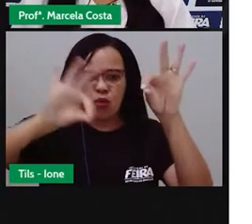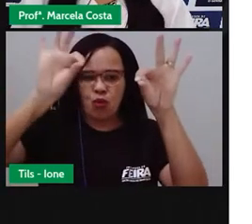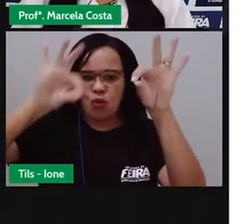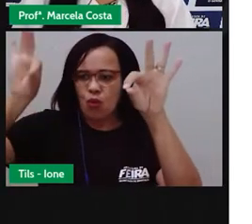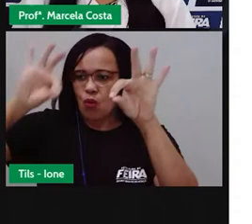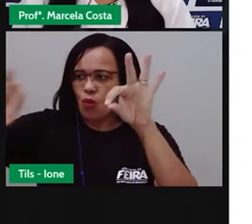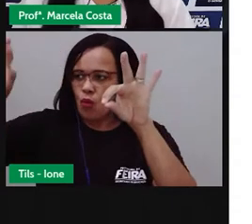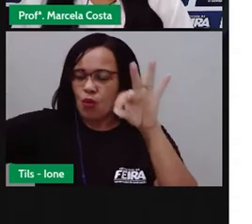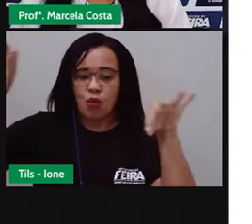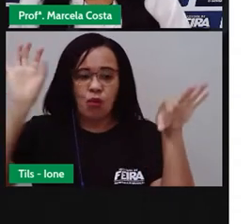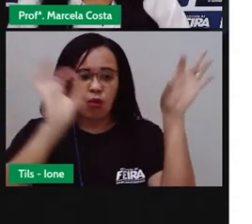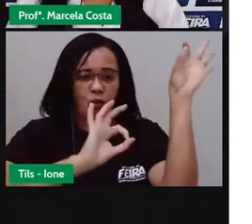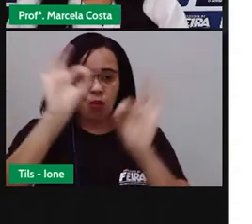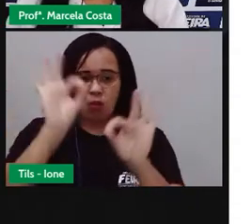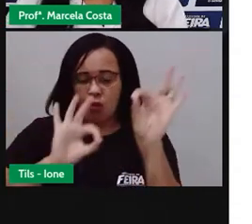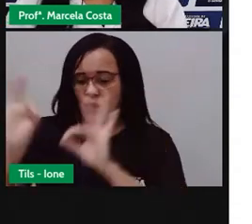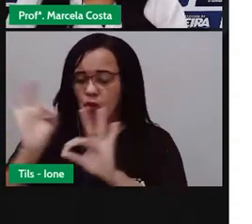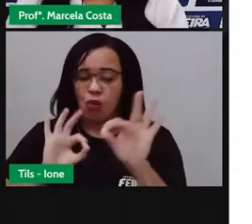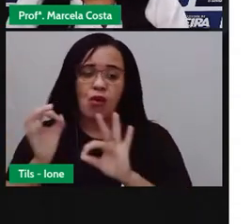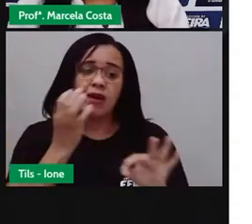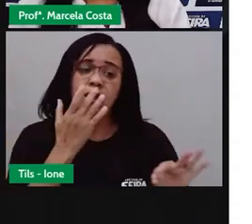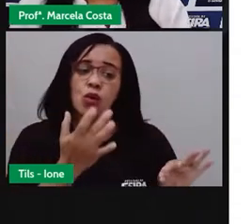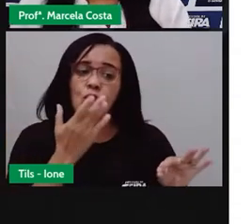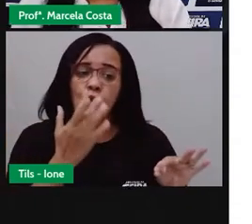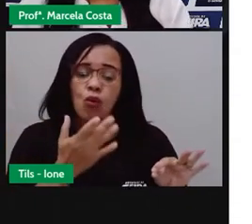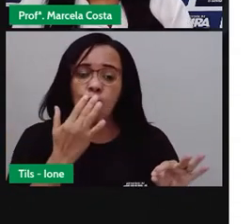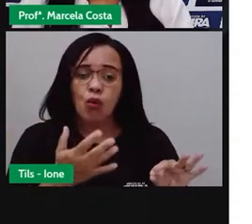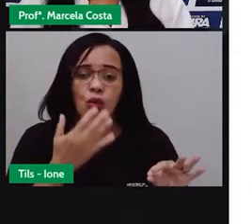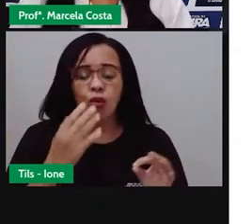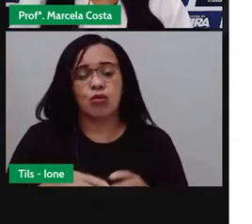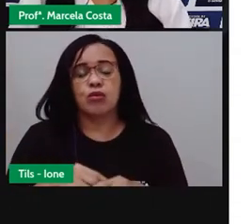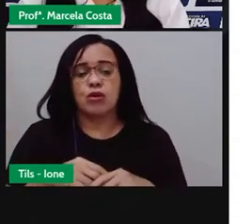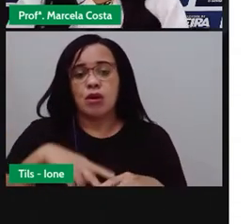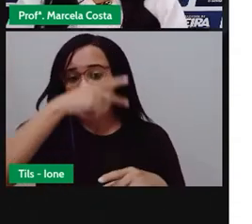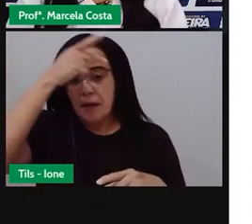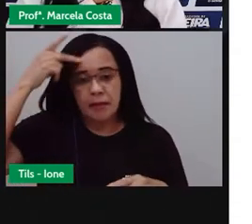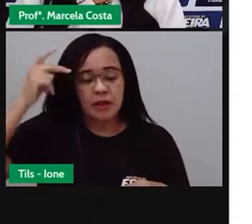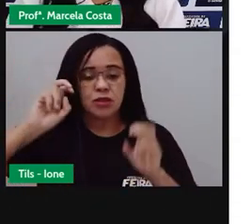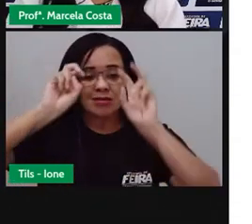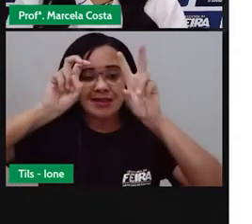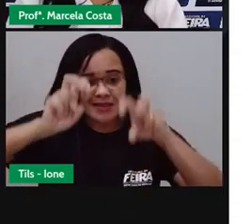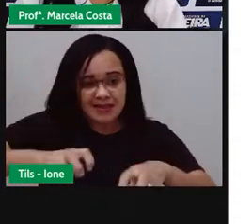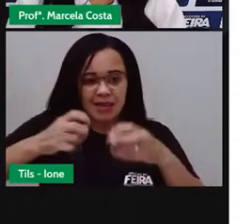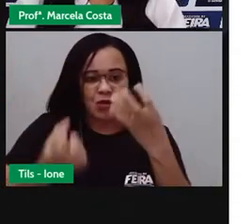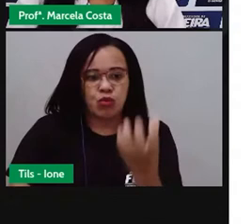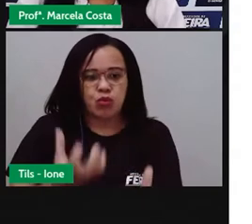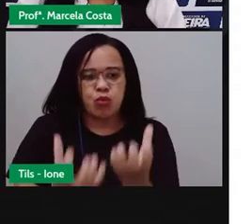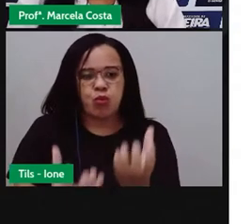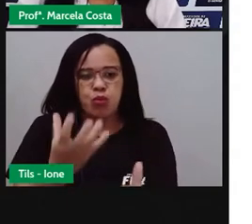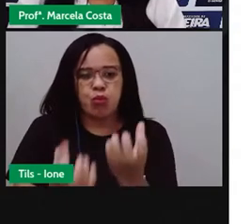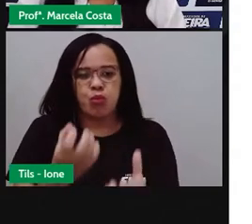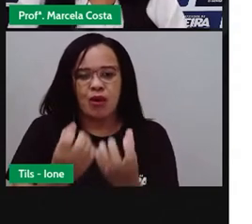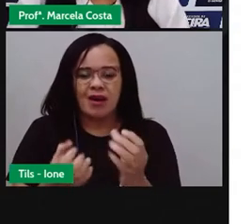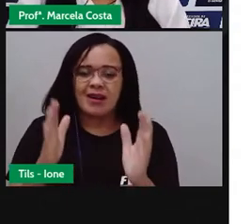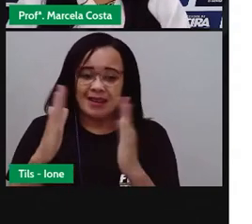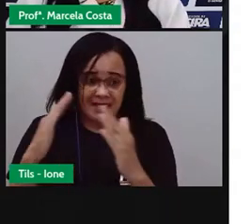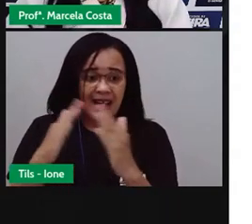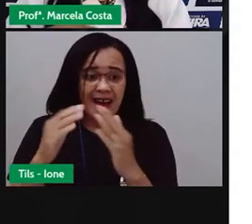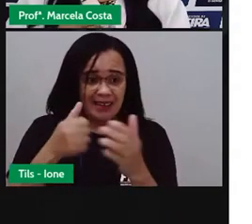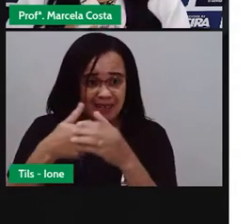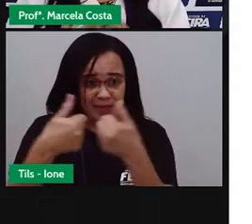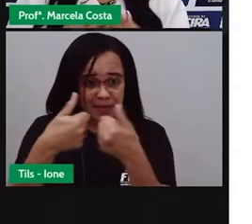enfeitadas com banderolas, as pessoas acendem fogueiras na frente de casa.